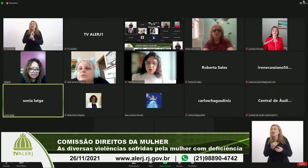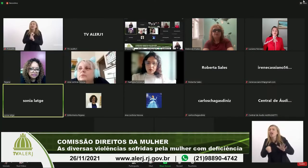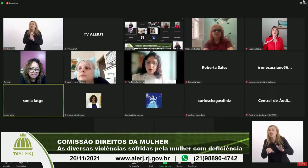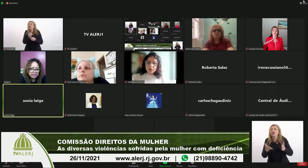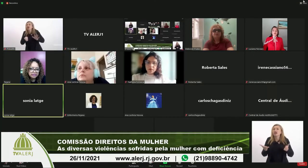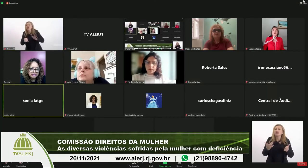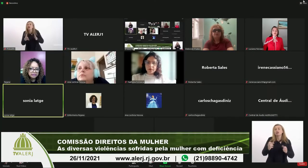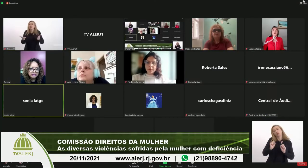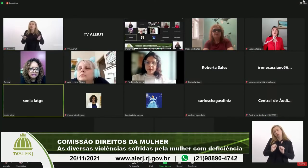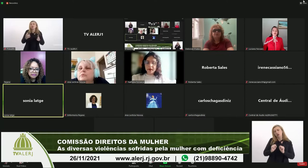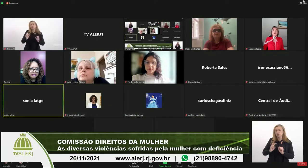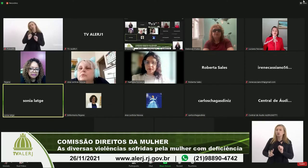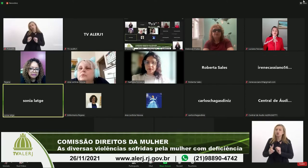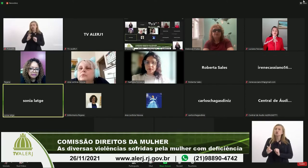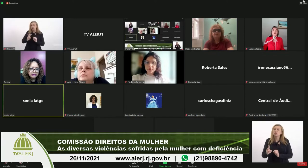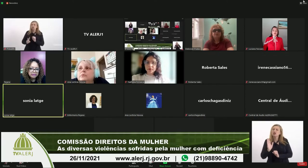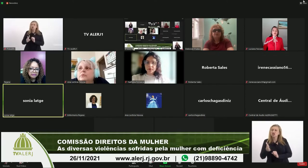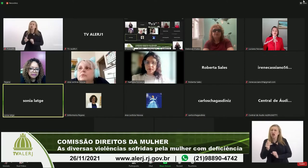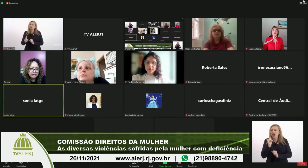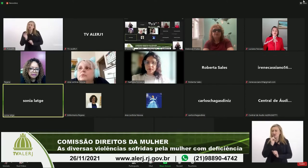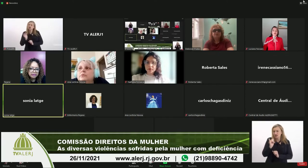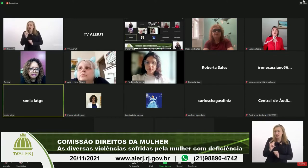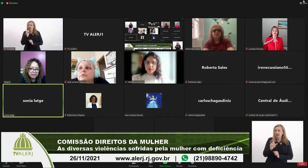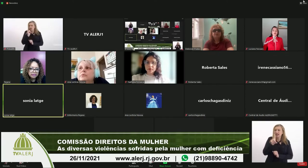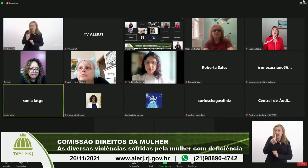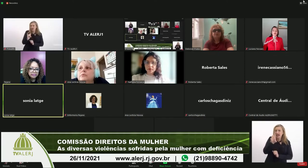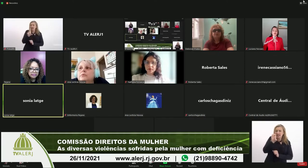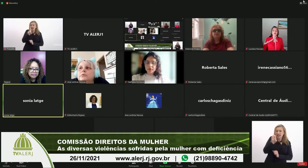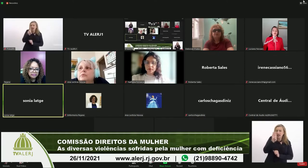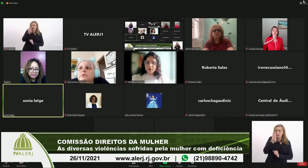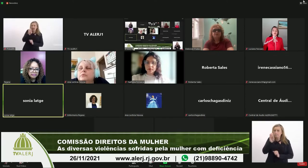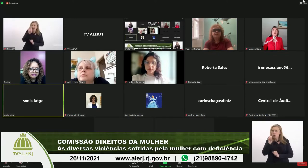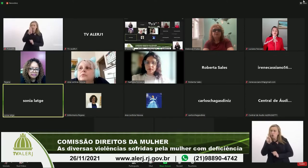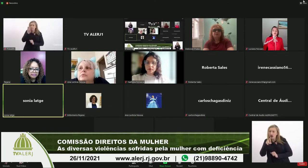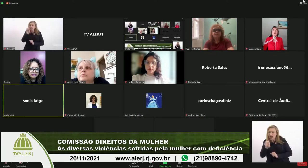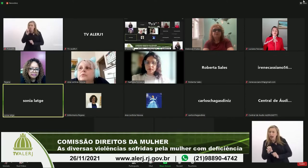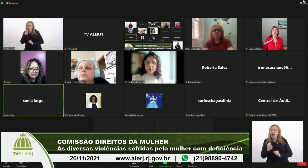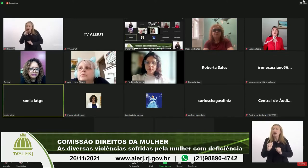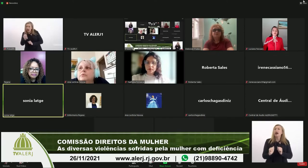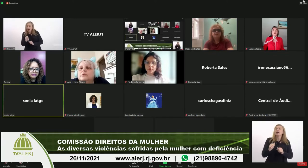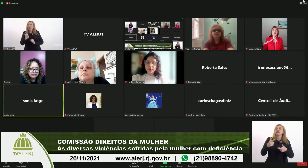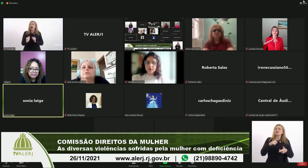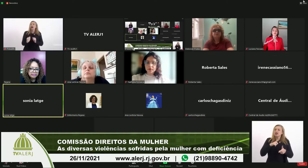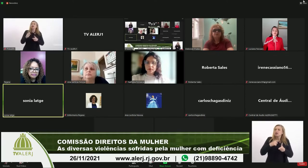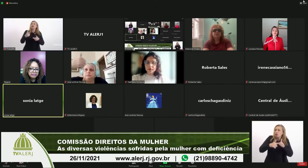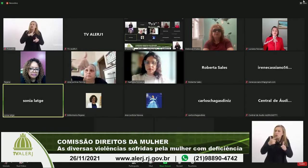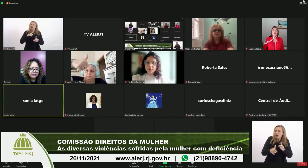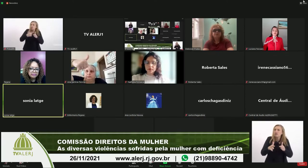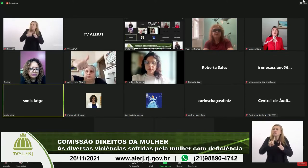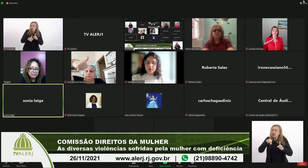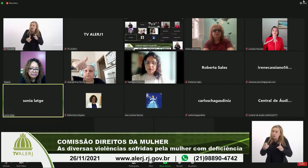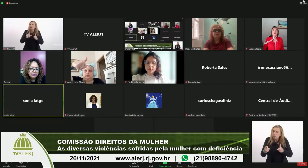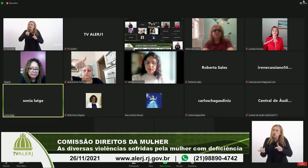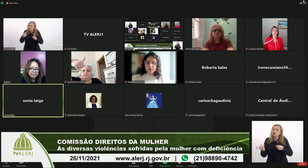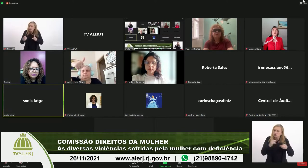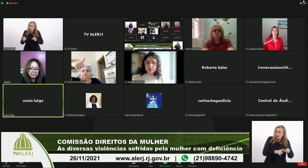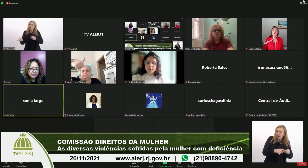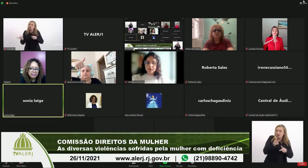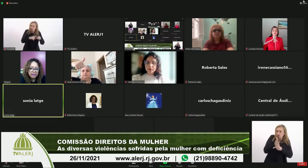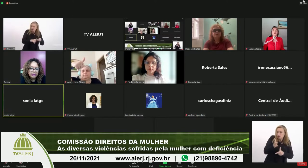possa continuar eu já tinha avisado a Débora que se houvesse algum problema a gente depois passa só para não interromper